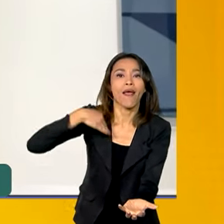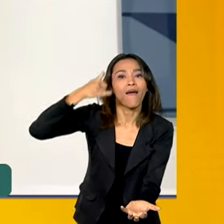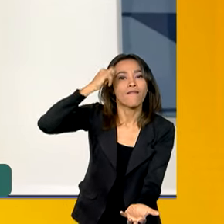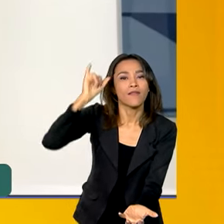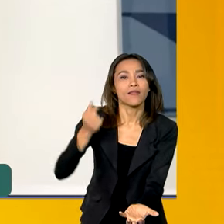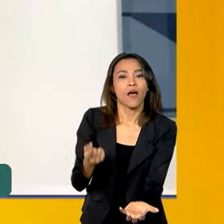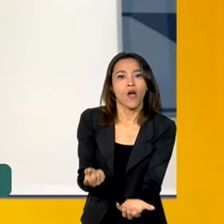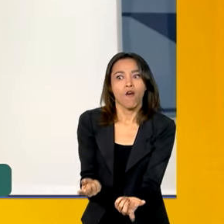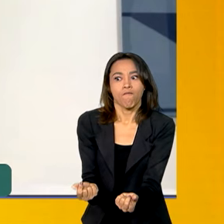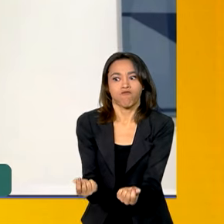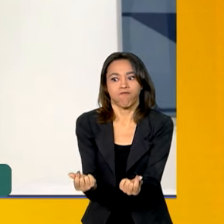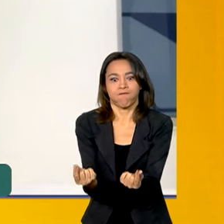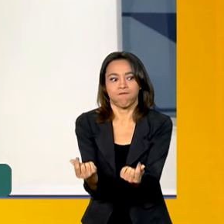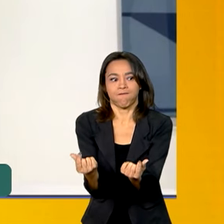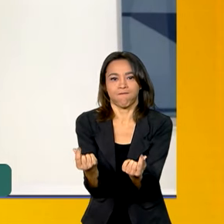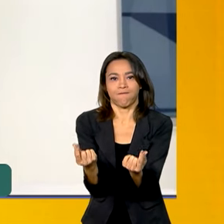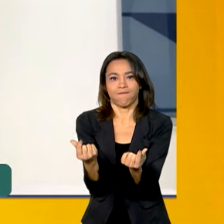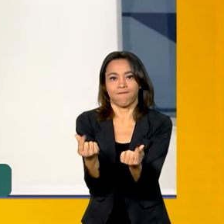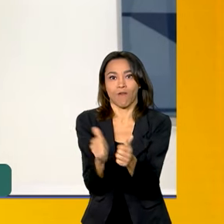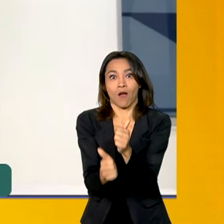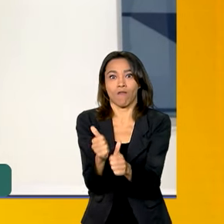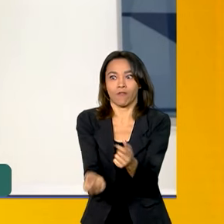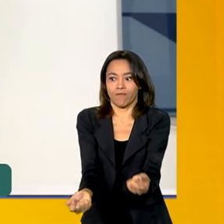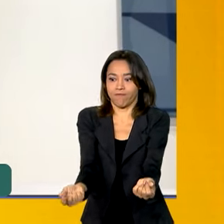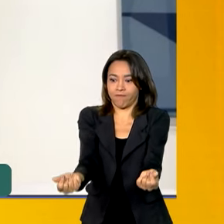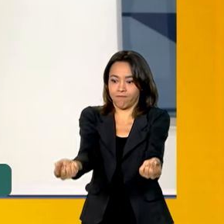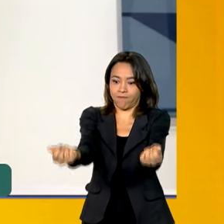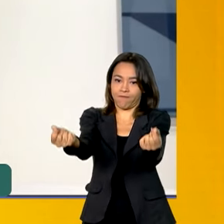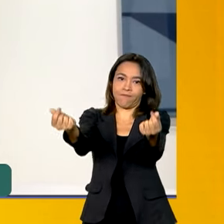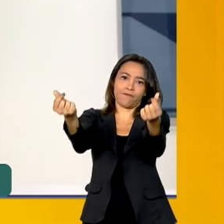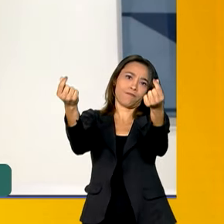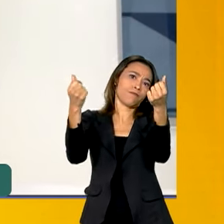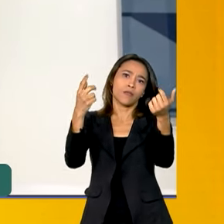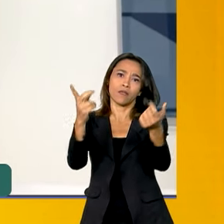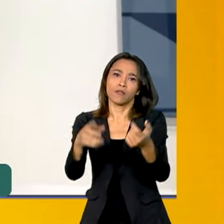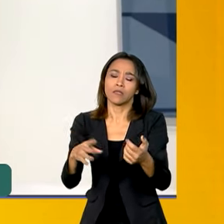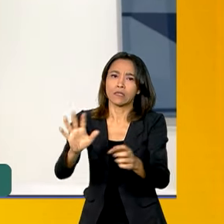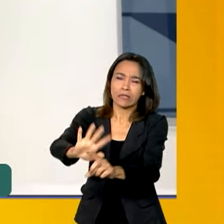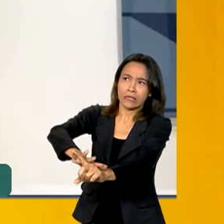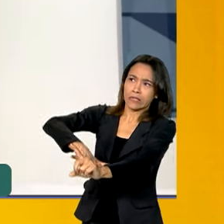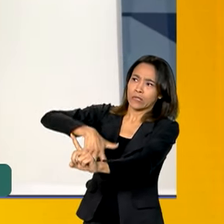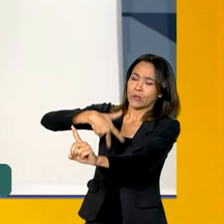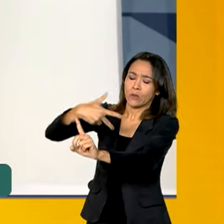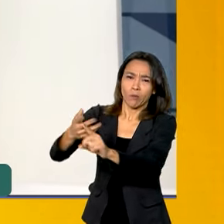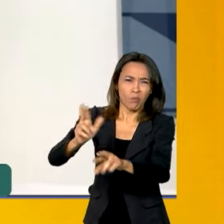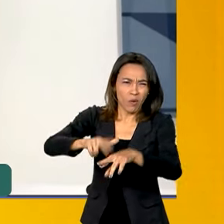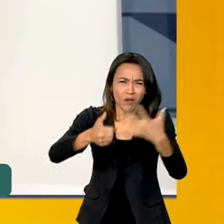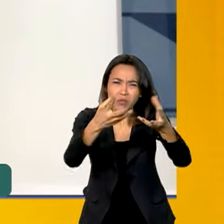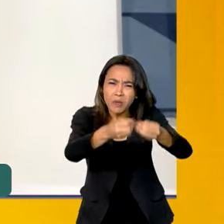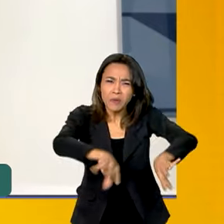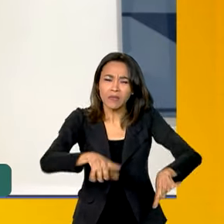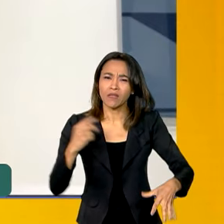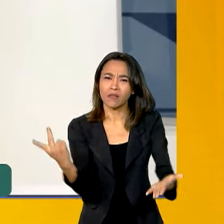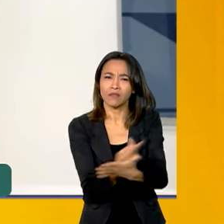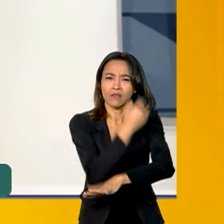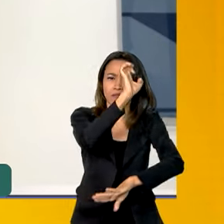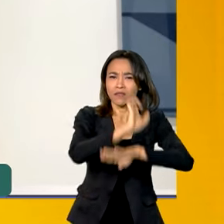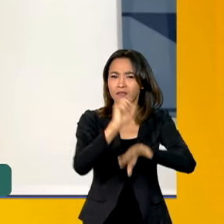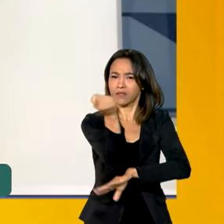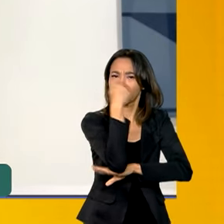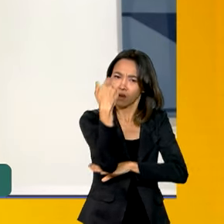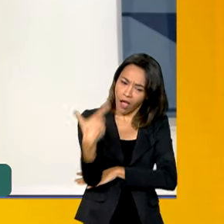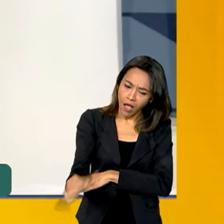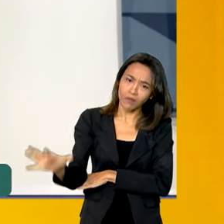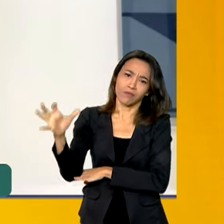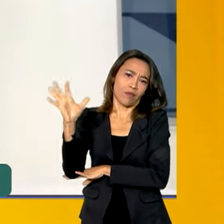especulação, evitar que os consumidores vão pagar um preço maior pelo produto em função dessa tragédia que é no Rio Grande do Sul. É o que